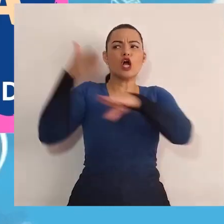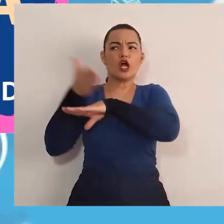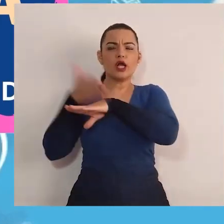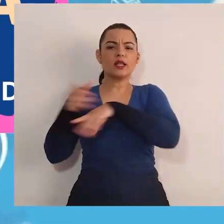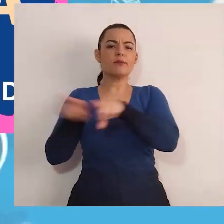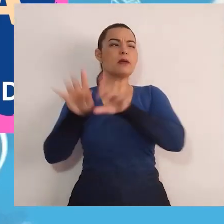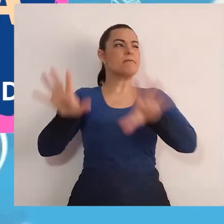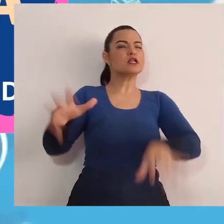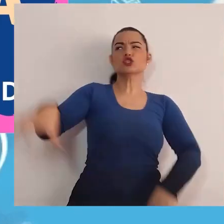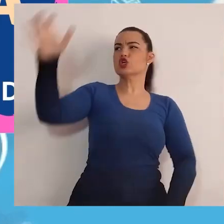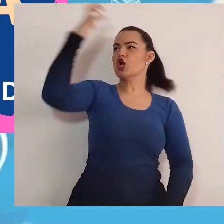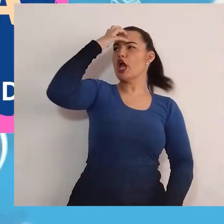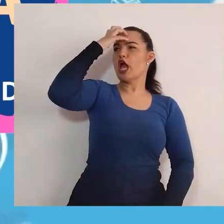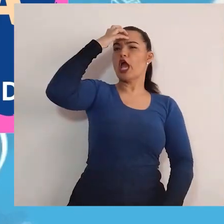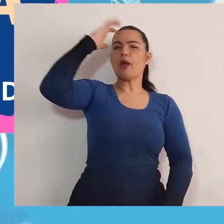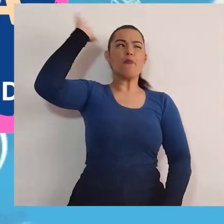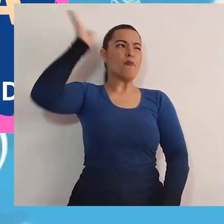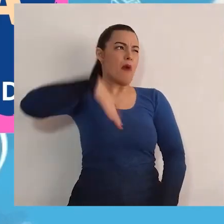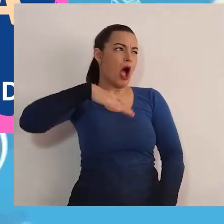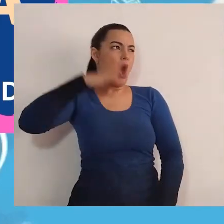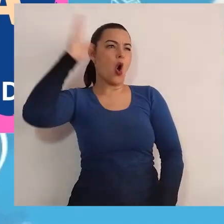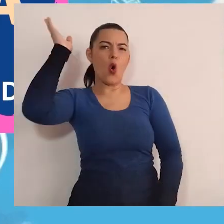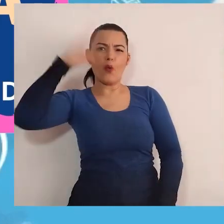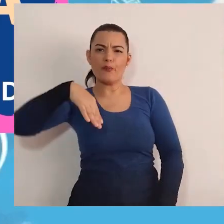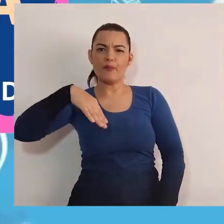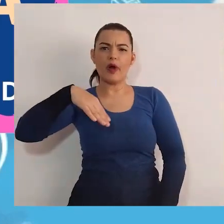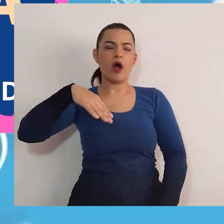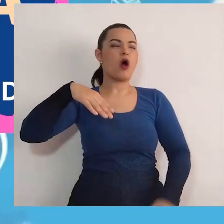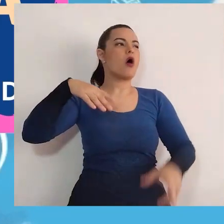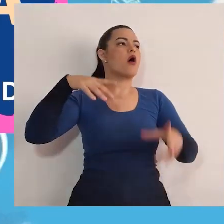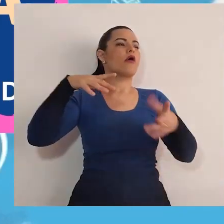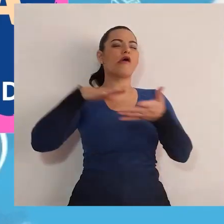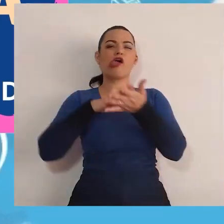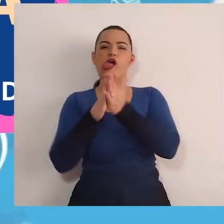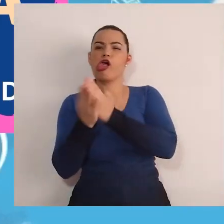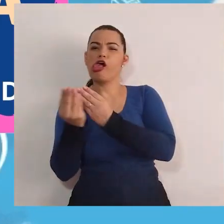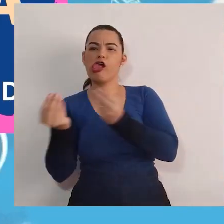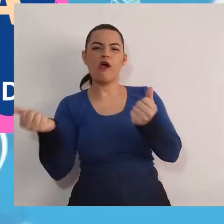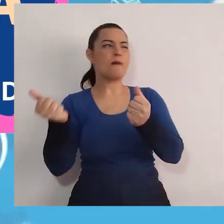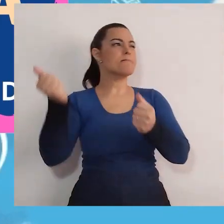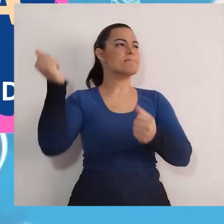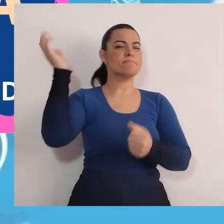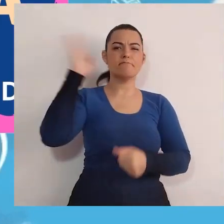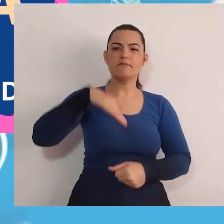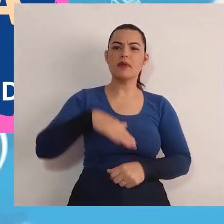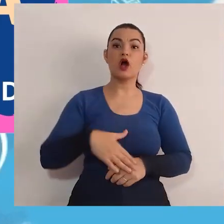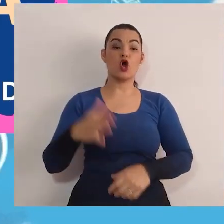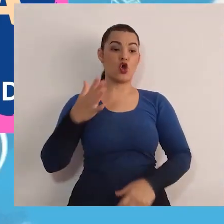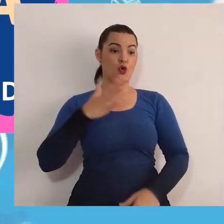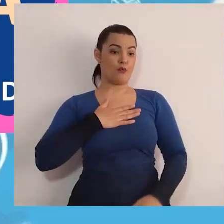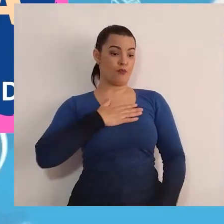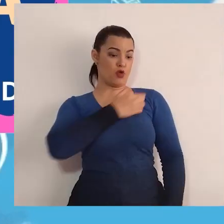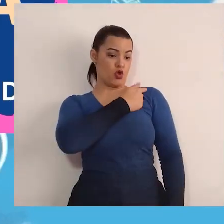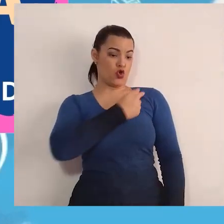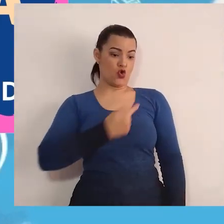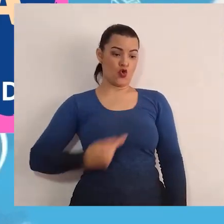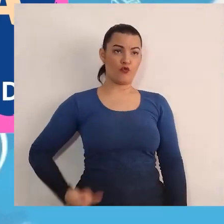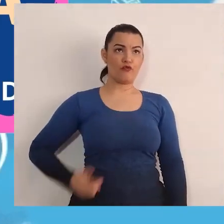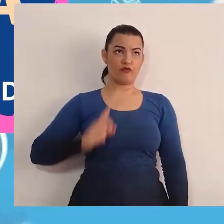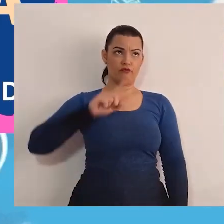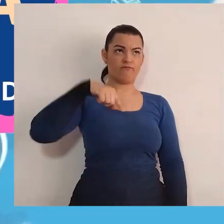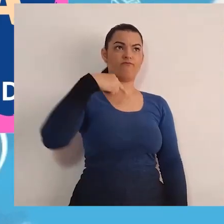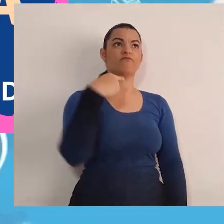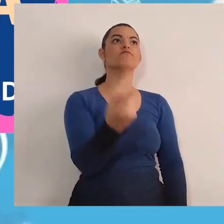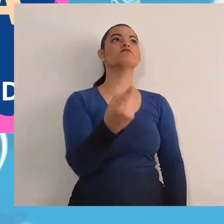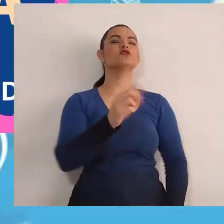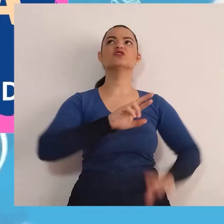traiçoeiro E tão escorregadio Quanto uma casca de banana. No meu governo, Tudo será diferente.